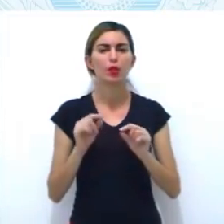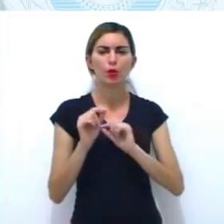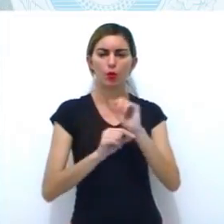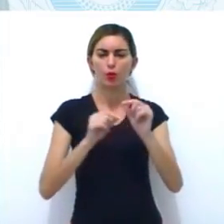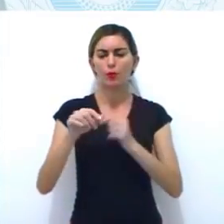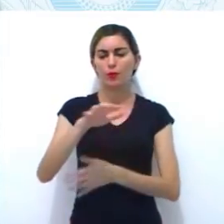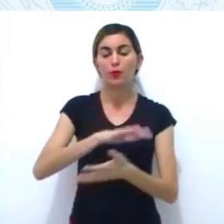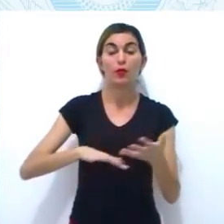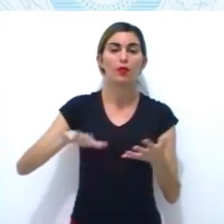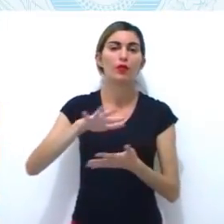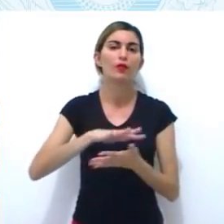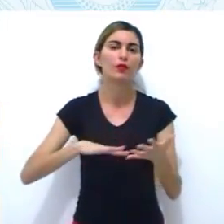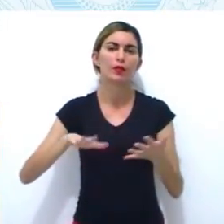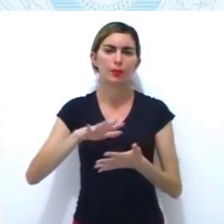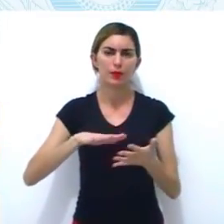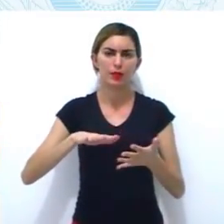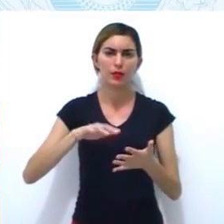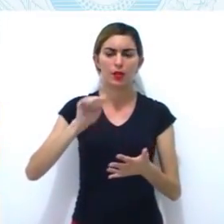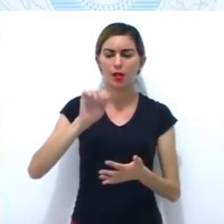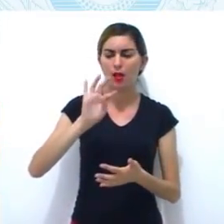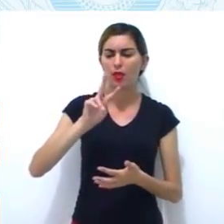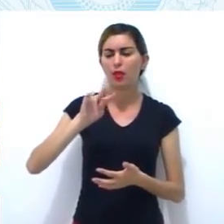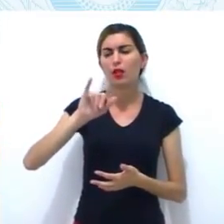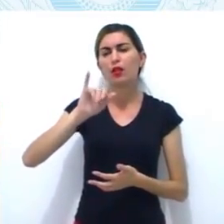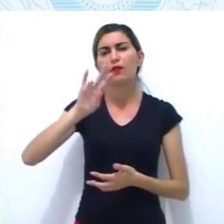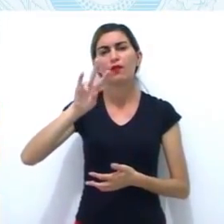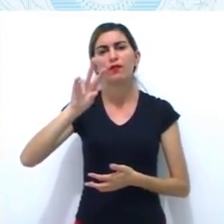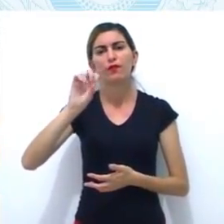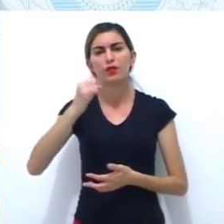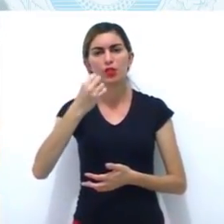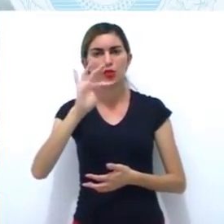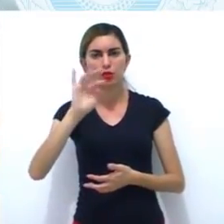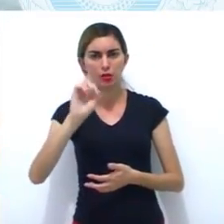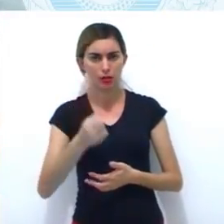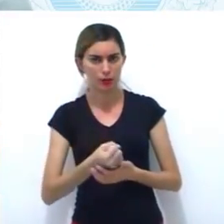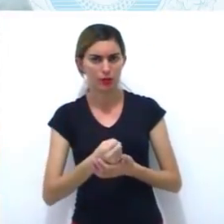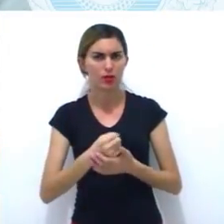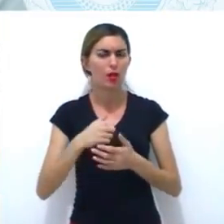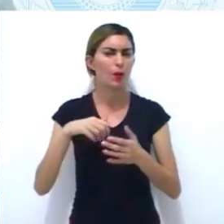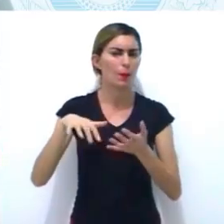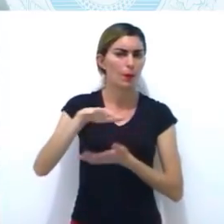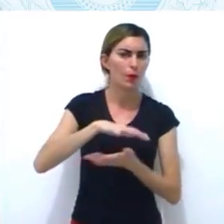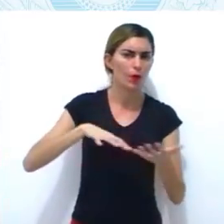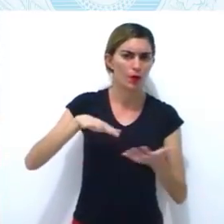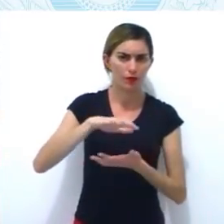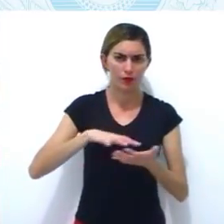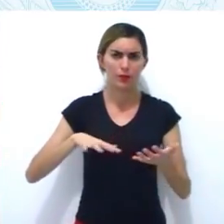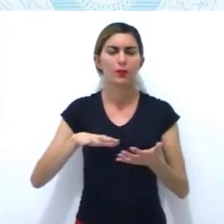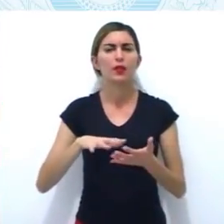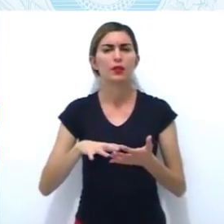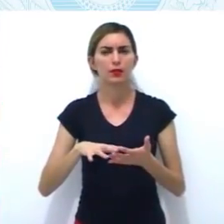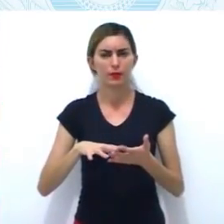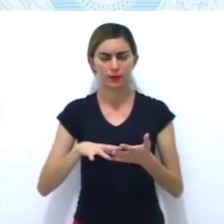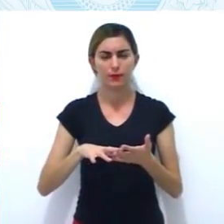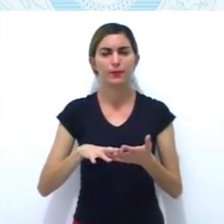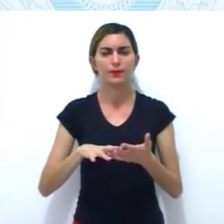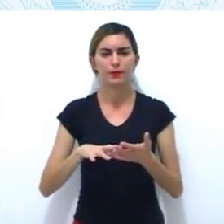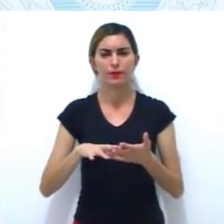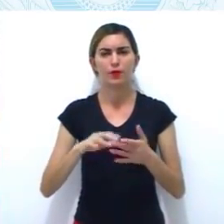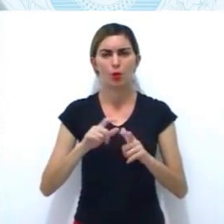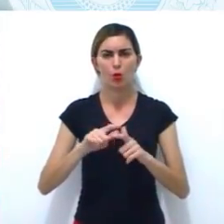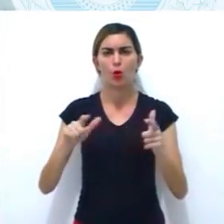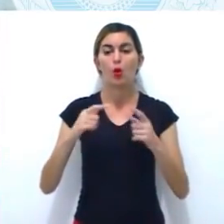dos movimentos nativistas. Ah, movimento nativista, movimento nativista,